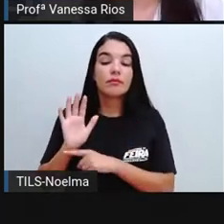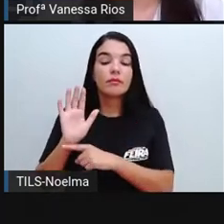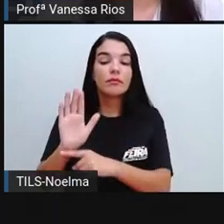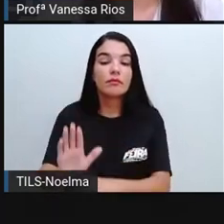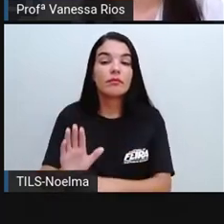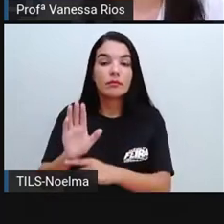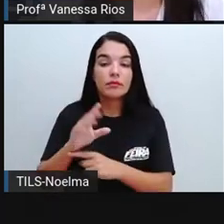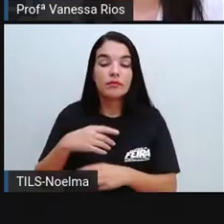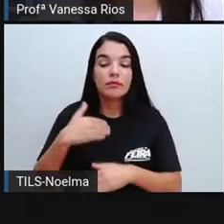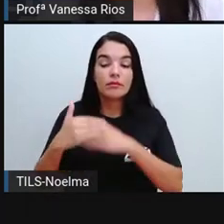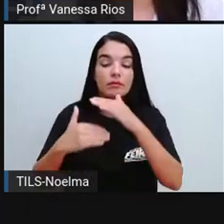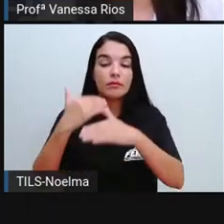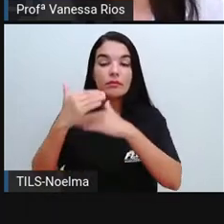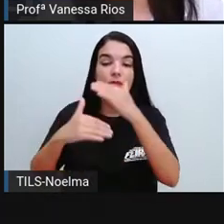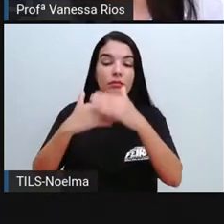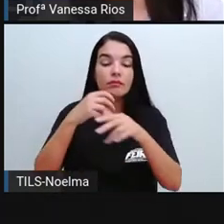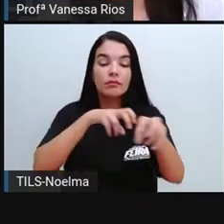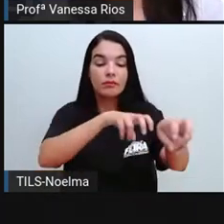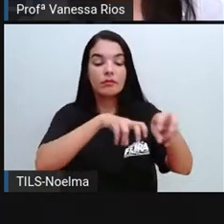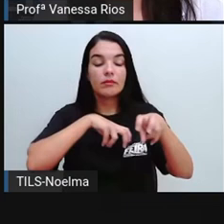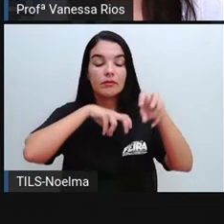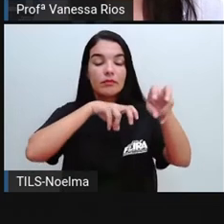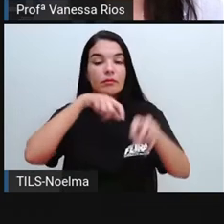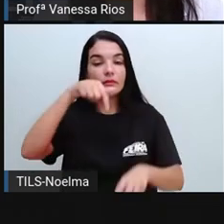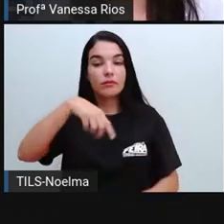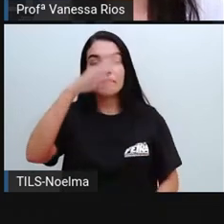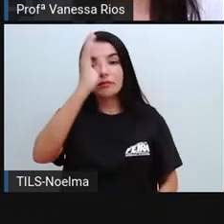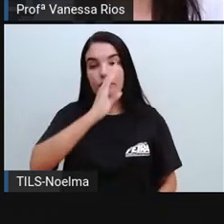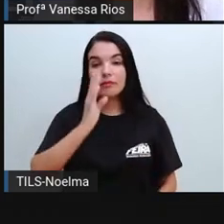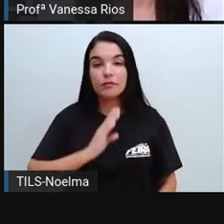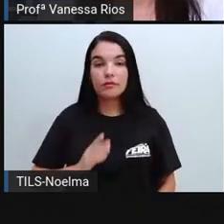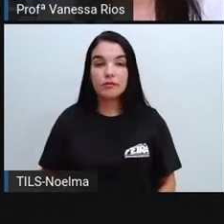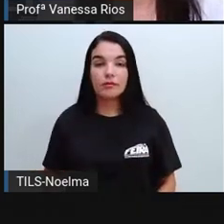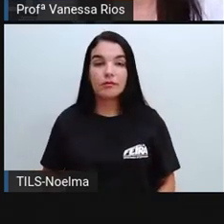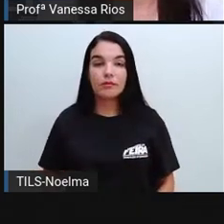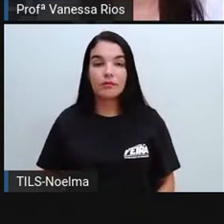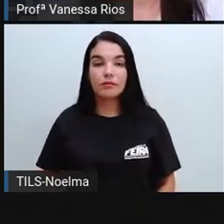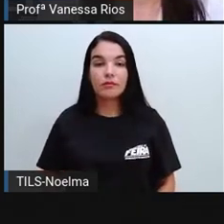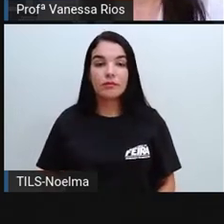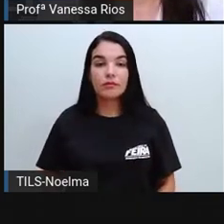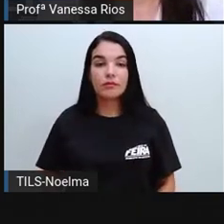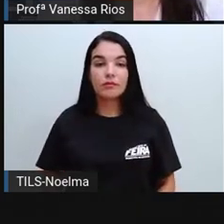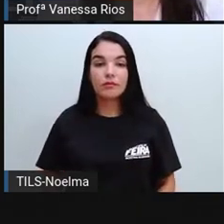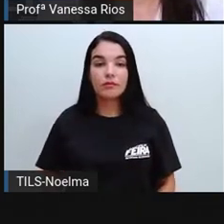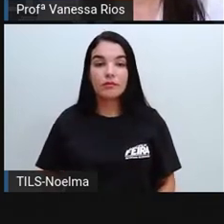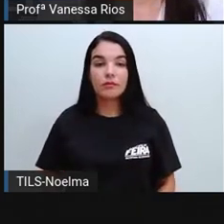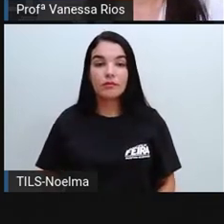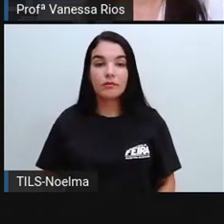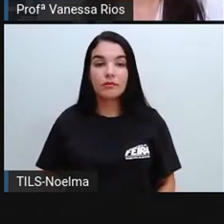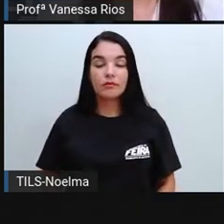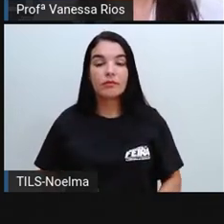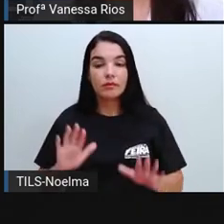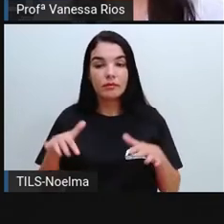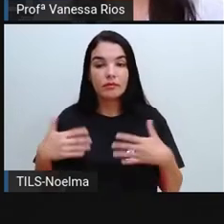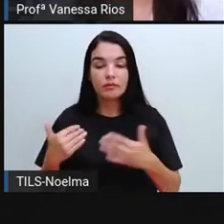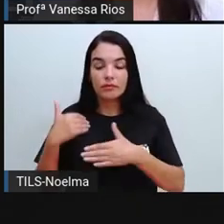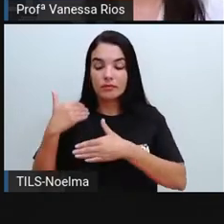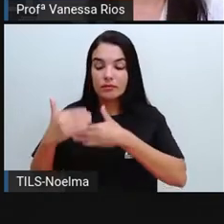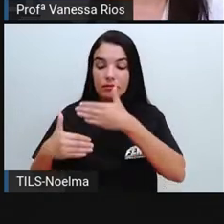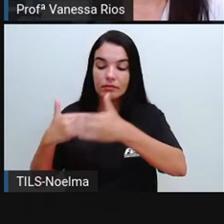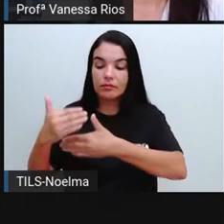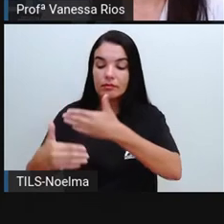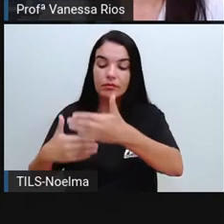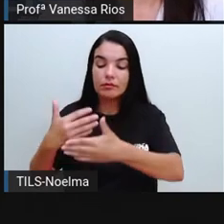ajudando o desenvolvimento da agricultura do nosso país. E no decorrer do tempo,